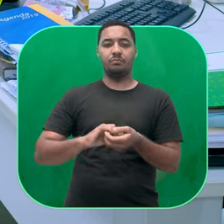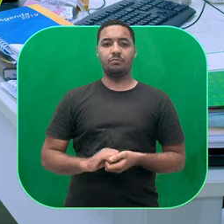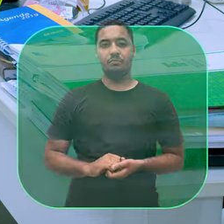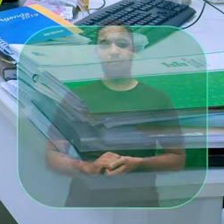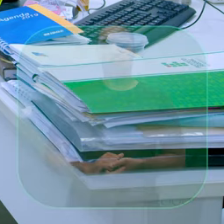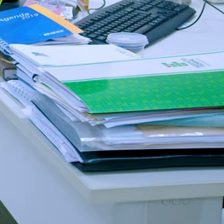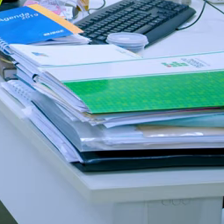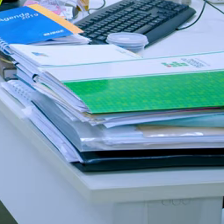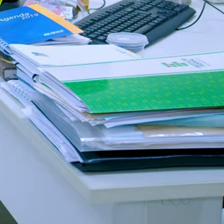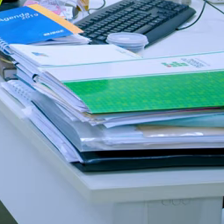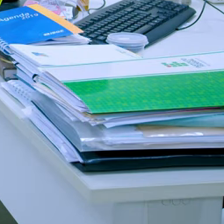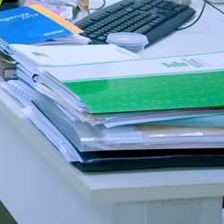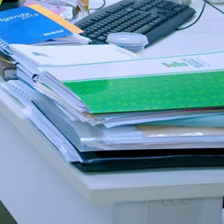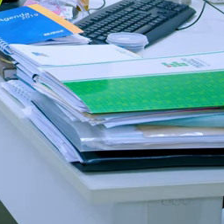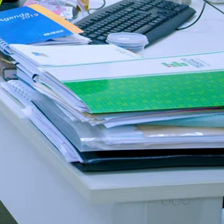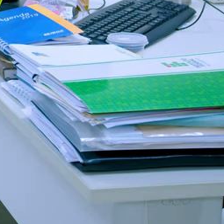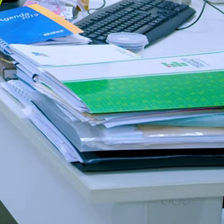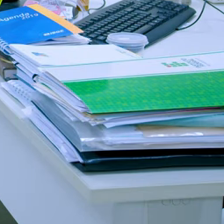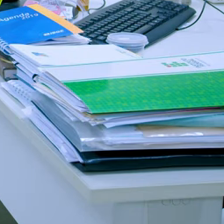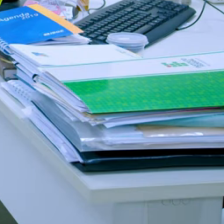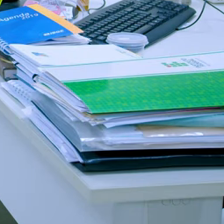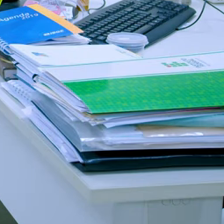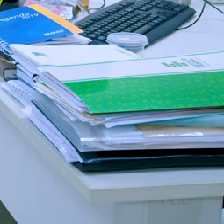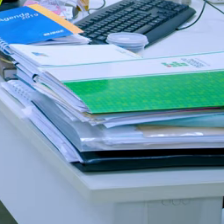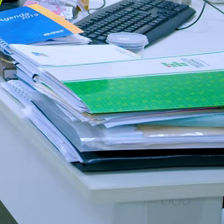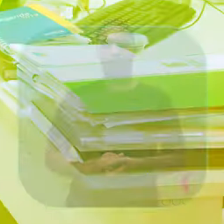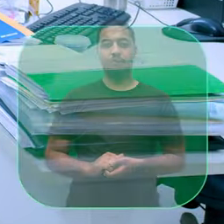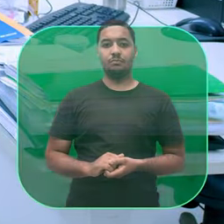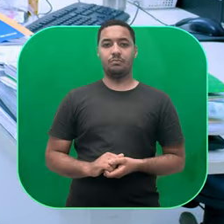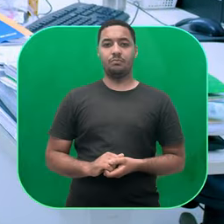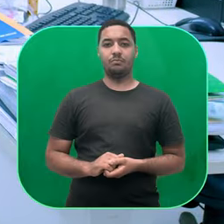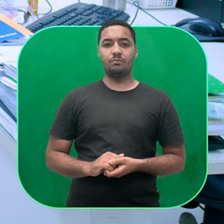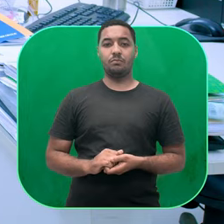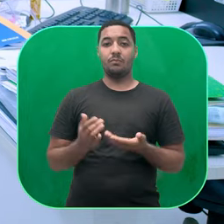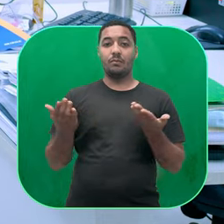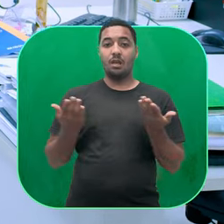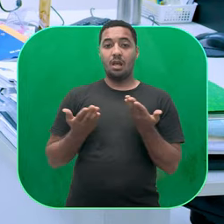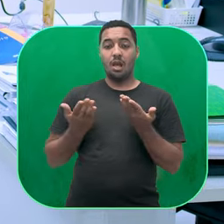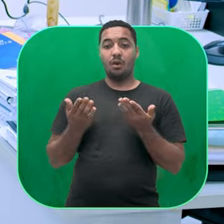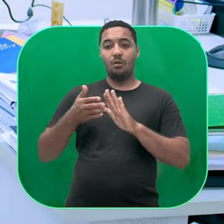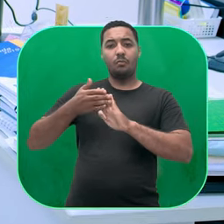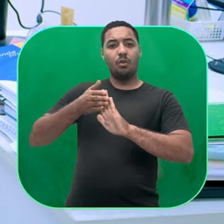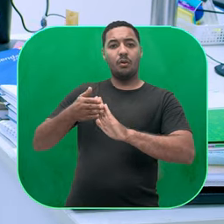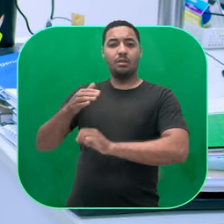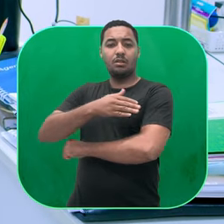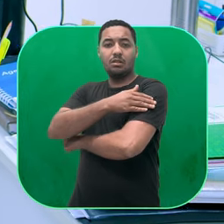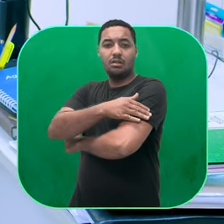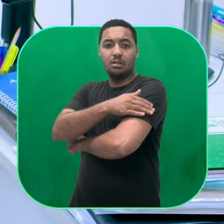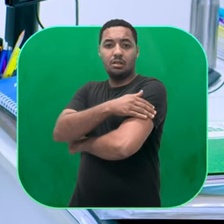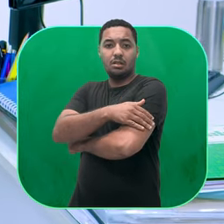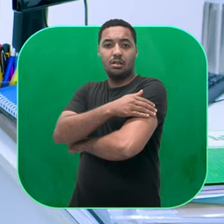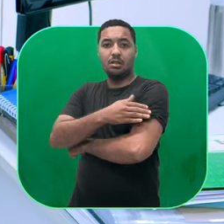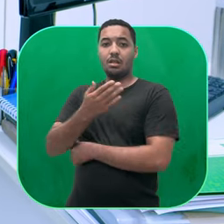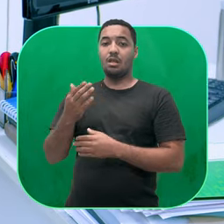alinhe a coluna e traga os braços na lateral do corpo e extenda os joelhos. Alongamento de tríceps. Leve sua mão esquerda